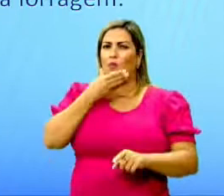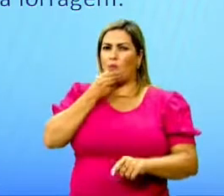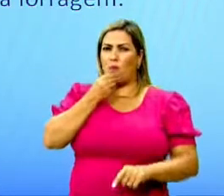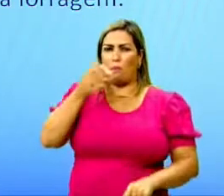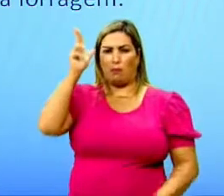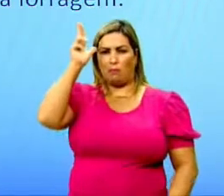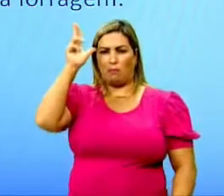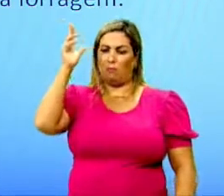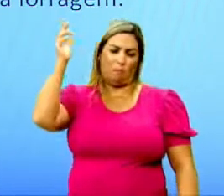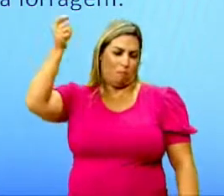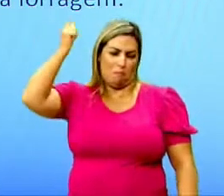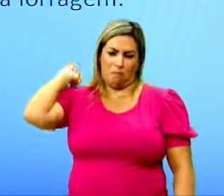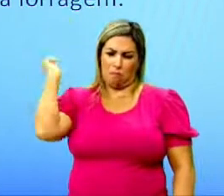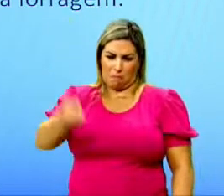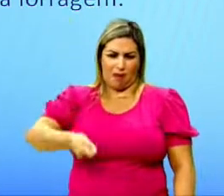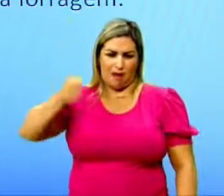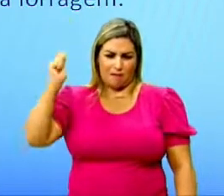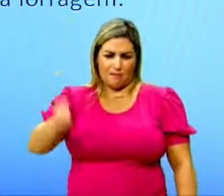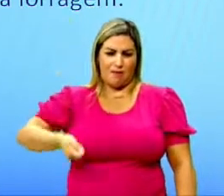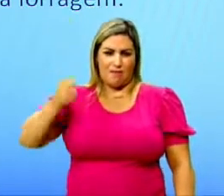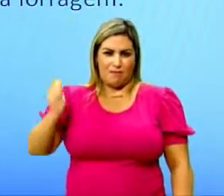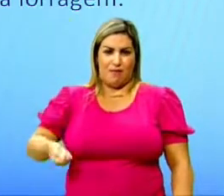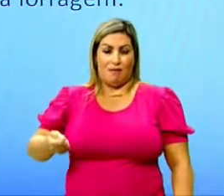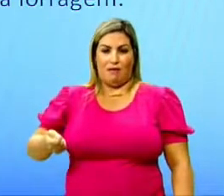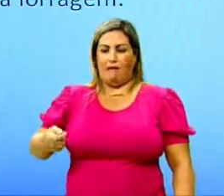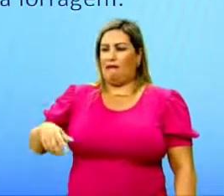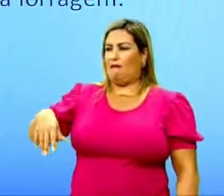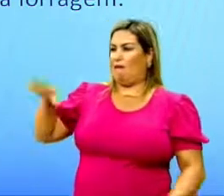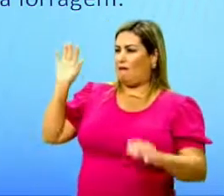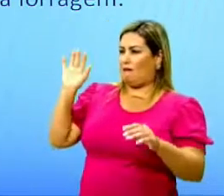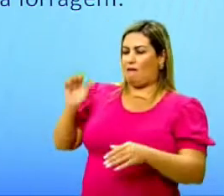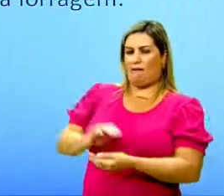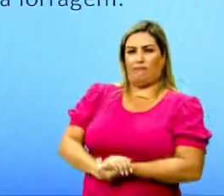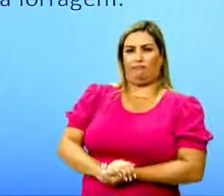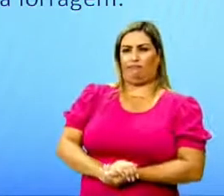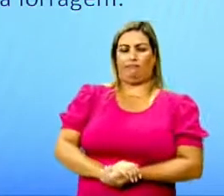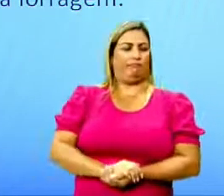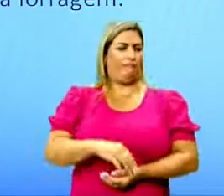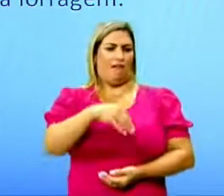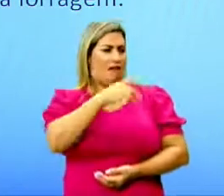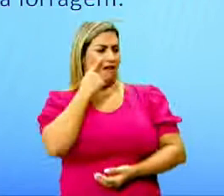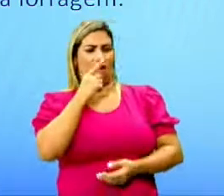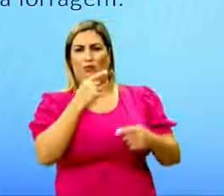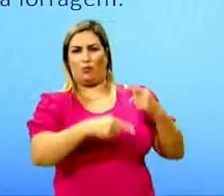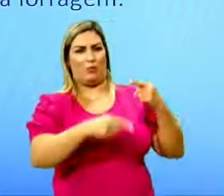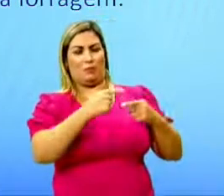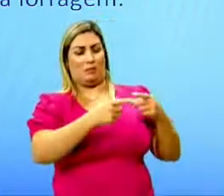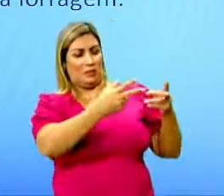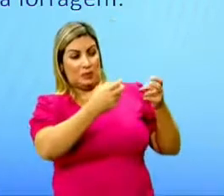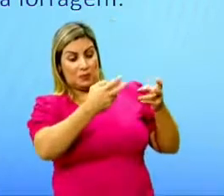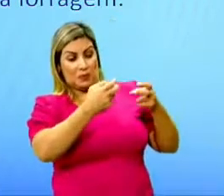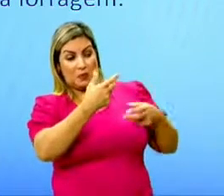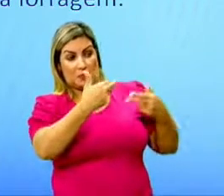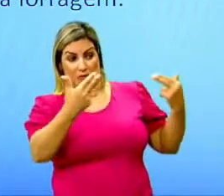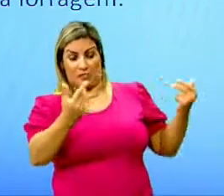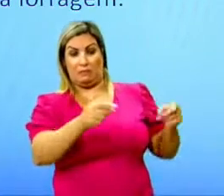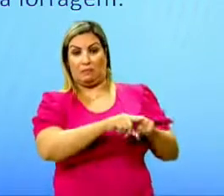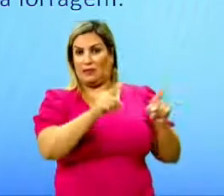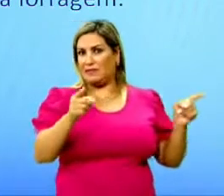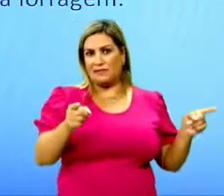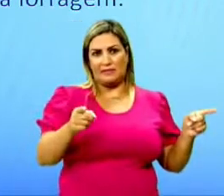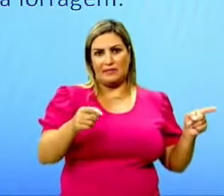batia com o cacete, disse, ah, não mais te felicito, pois vejo que tem coisas em abundância,